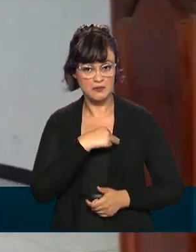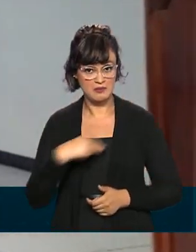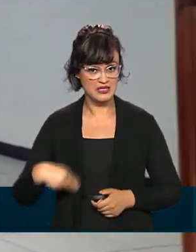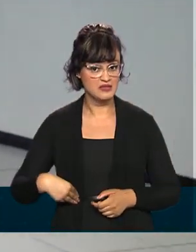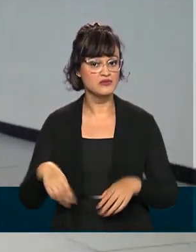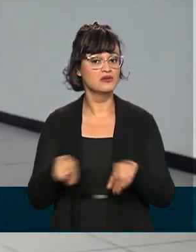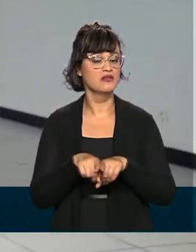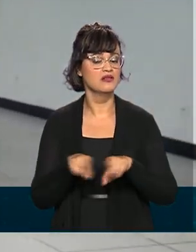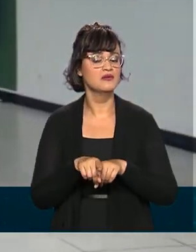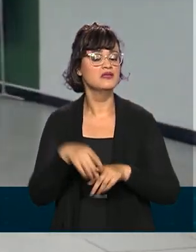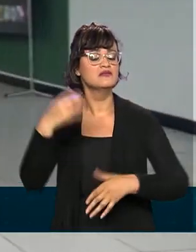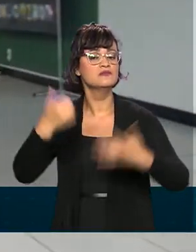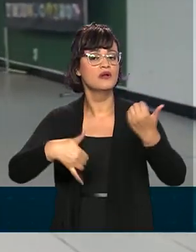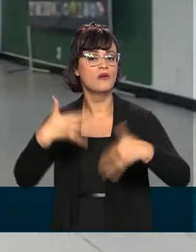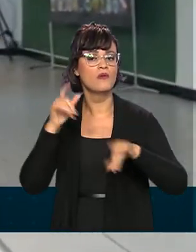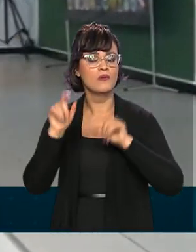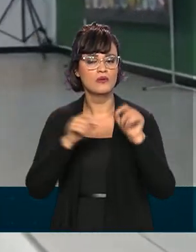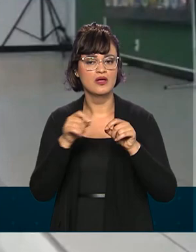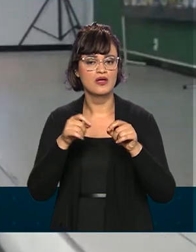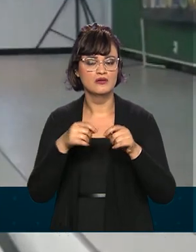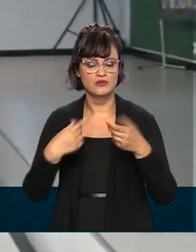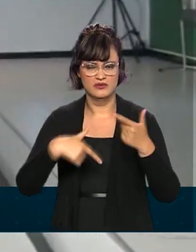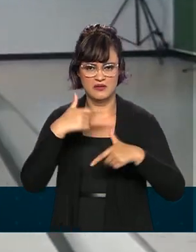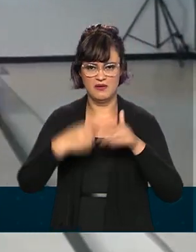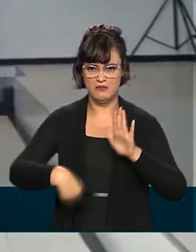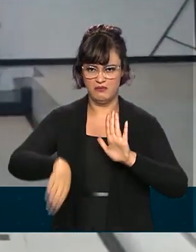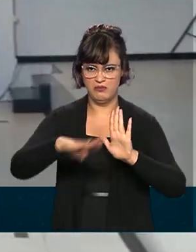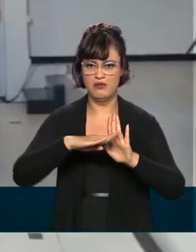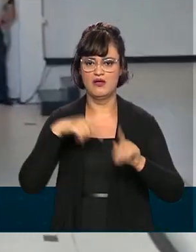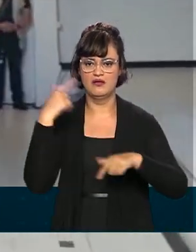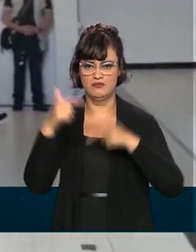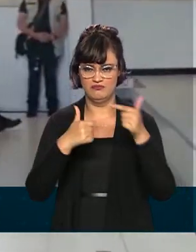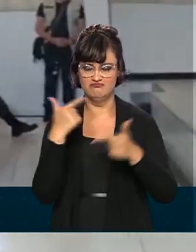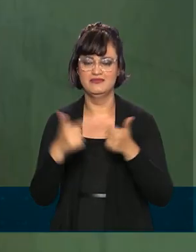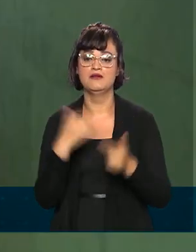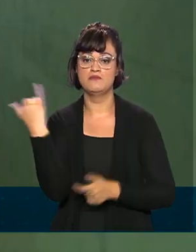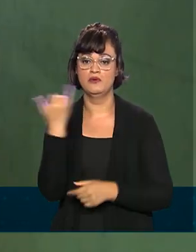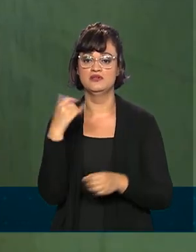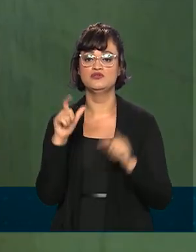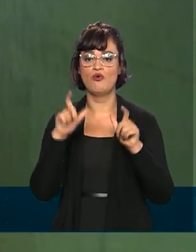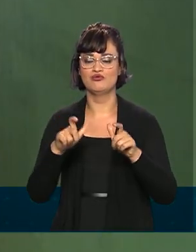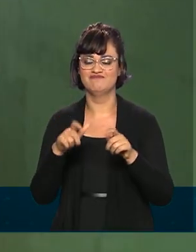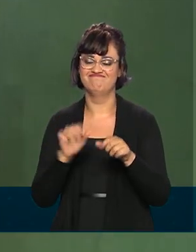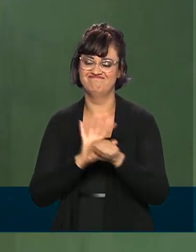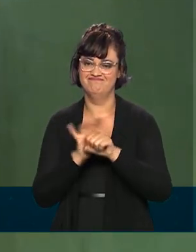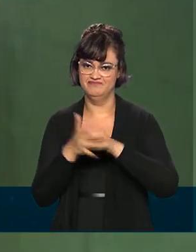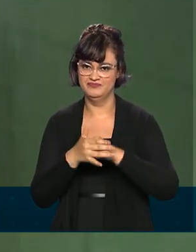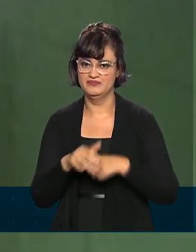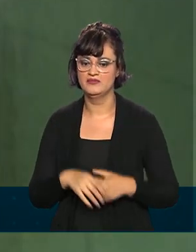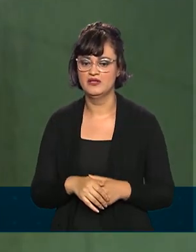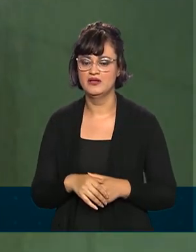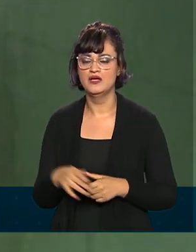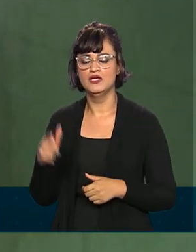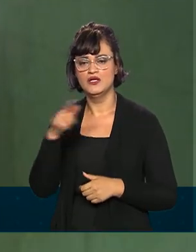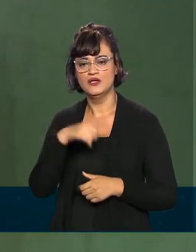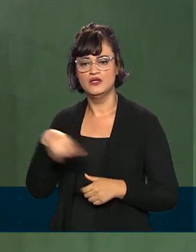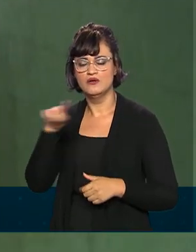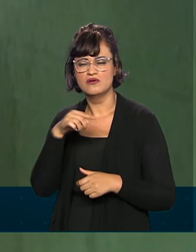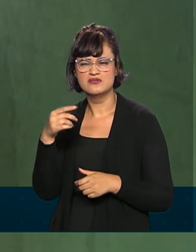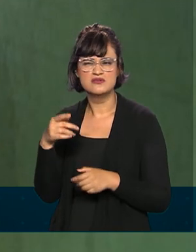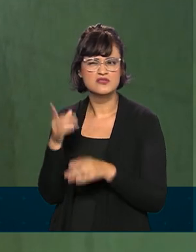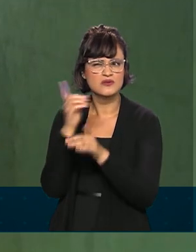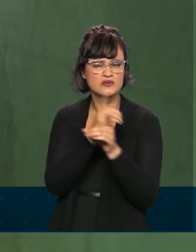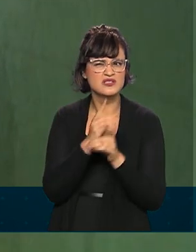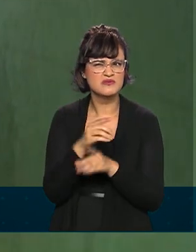também ressaltou o empenho das tropas na Operação Covid-19. Estamos de cabeça nisso aí, empregando cerca de